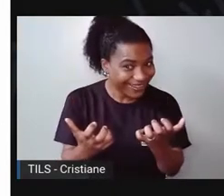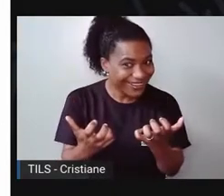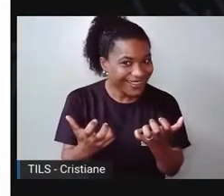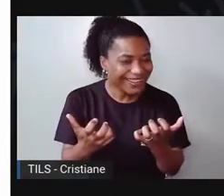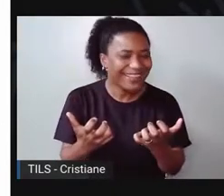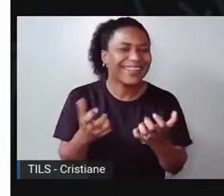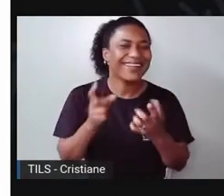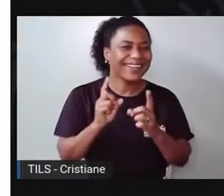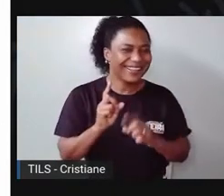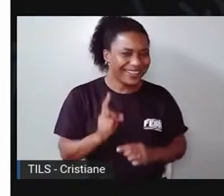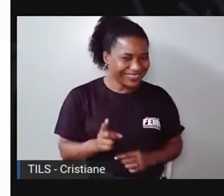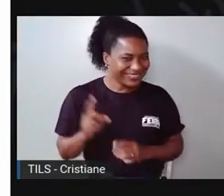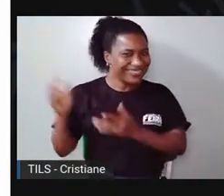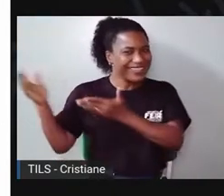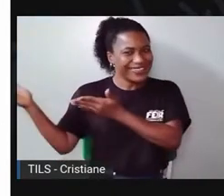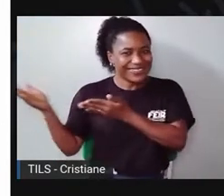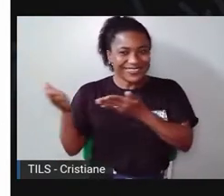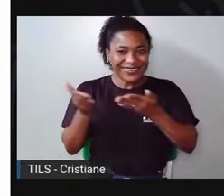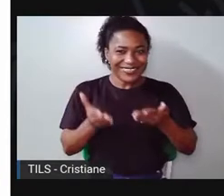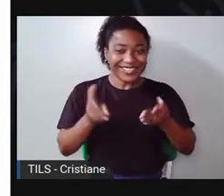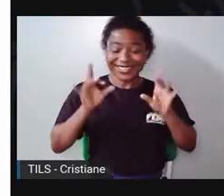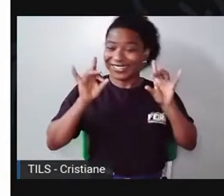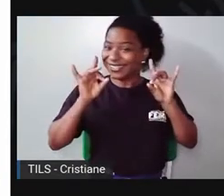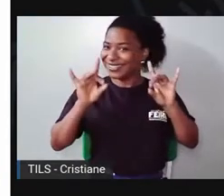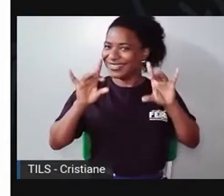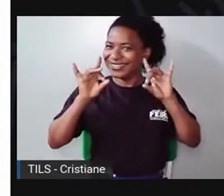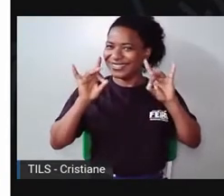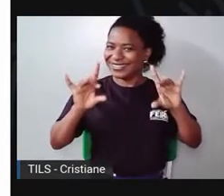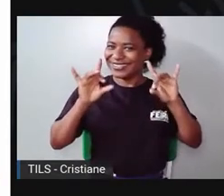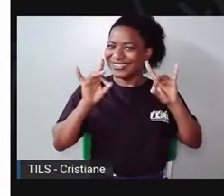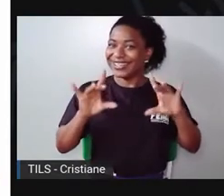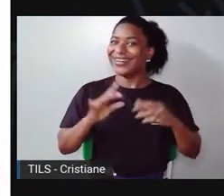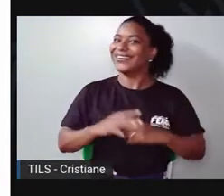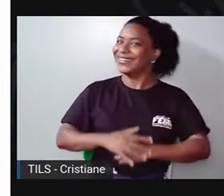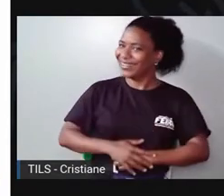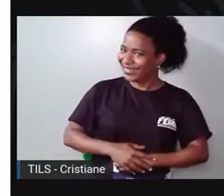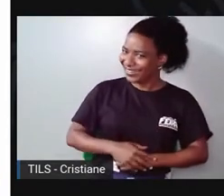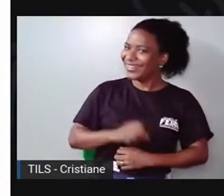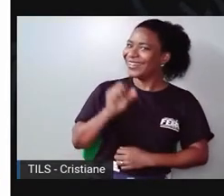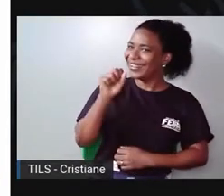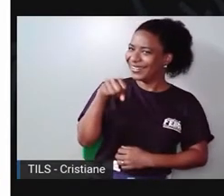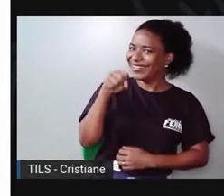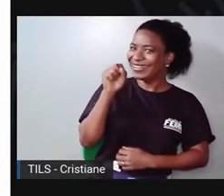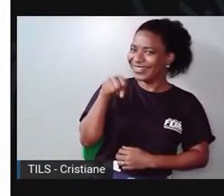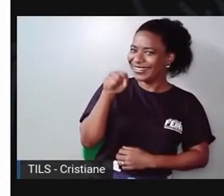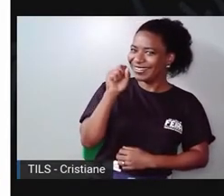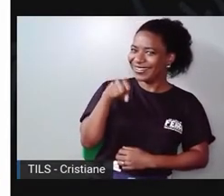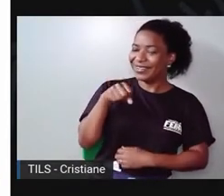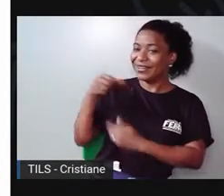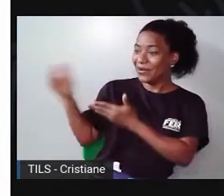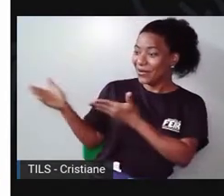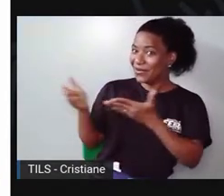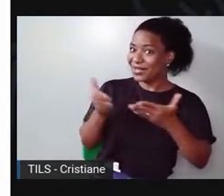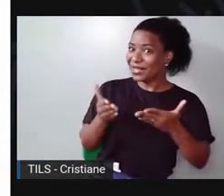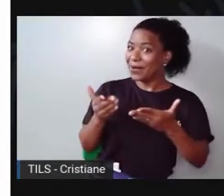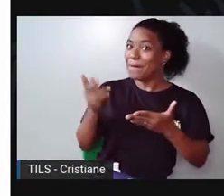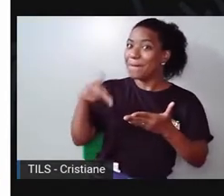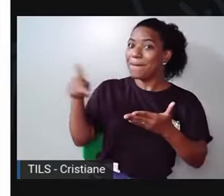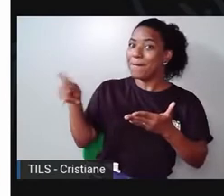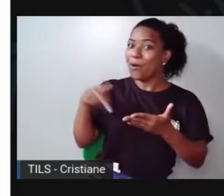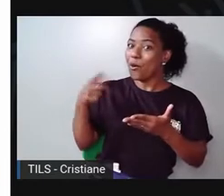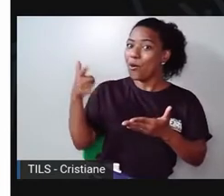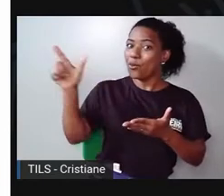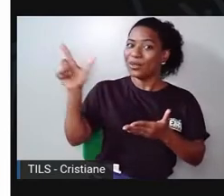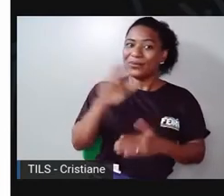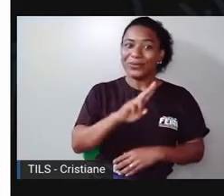hoje tem uma convidada especial. É, a Proeliza convidou outra Pro. O nome dela é